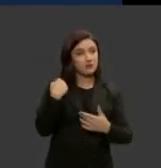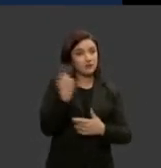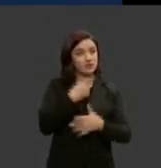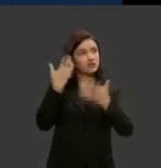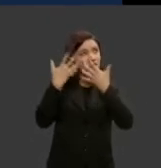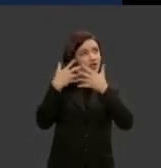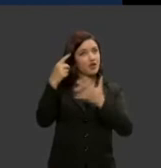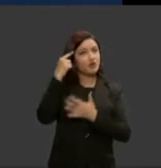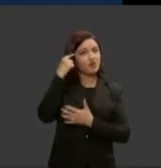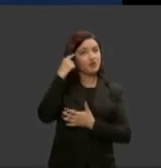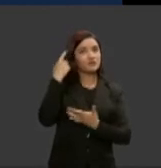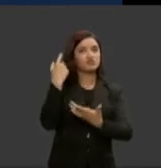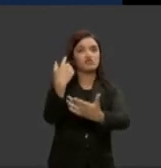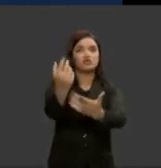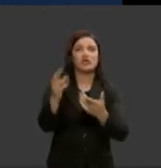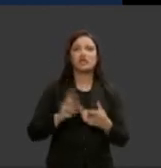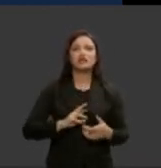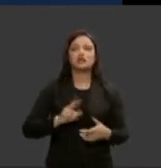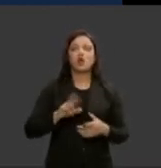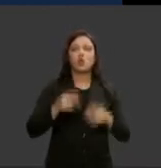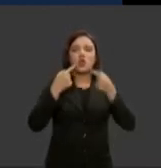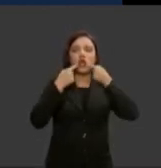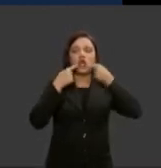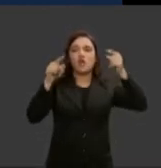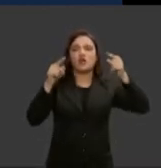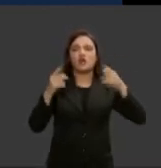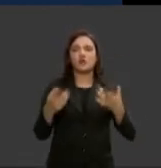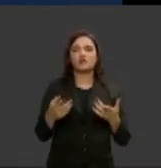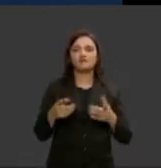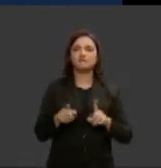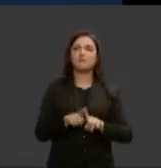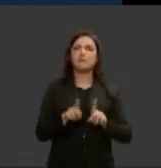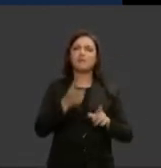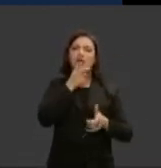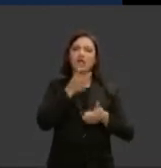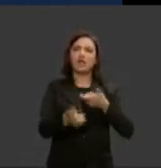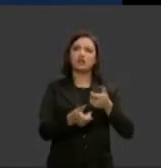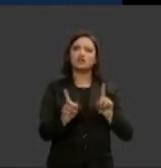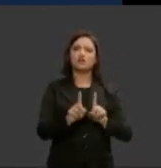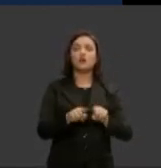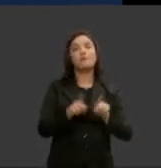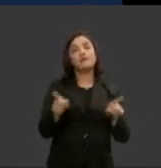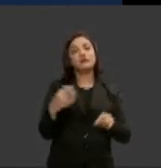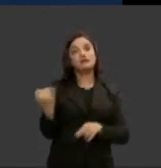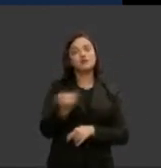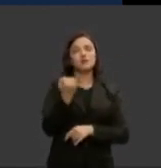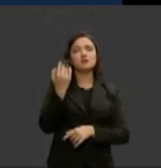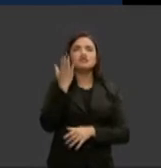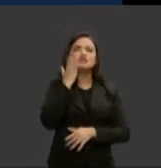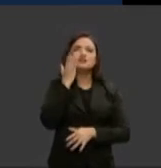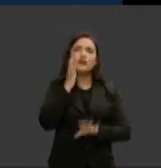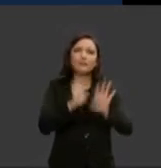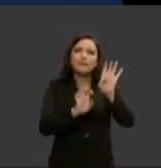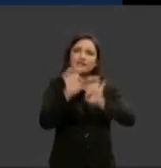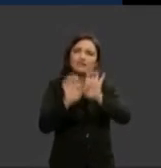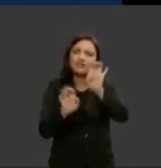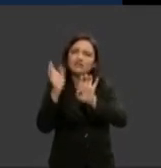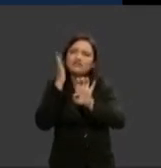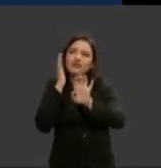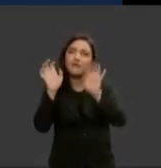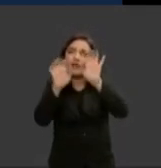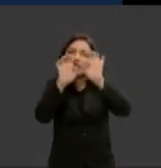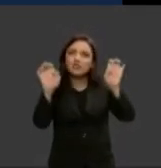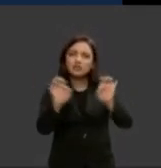não se trata de crítica aqui mas eu penso que saber dos dados e entender como é a estrutura da segurança